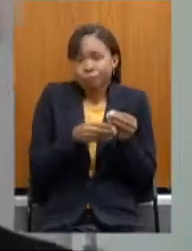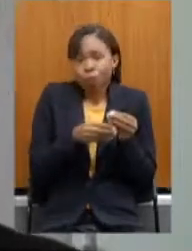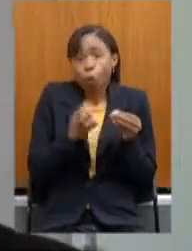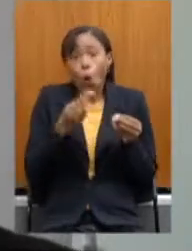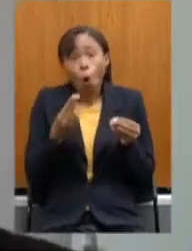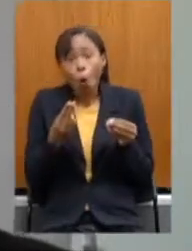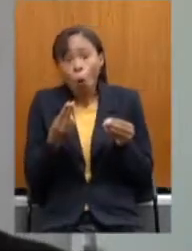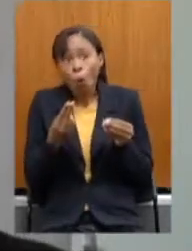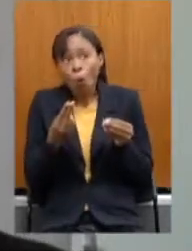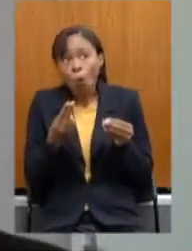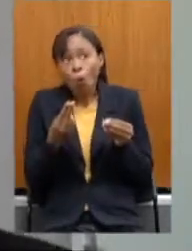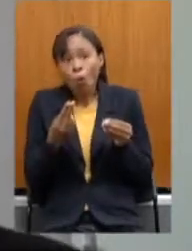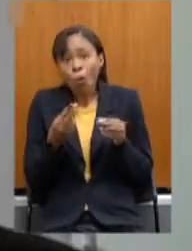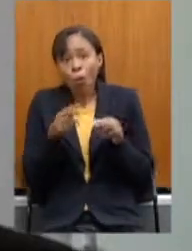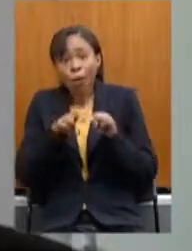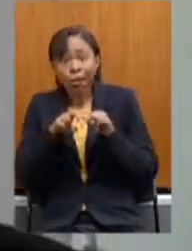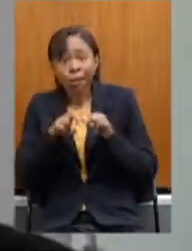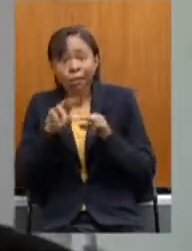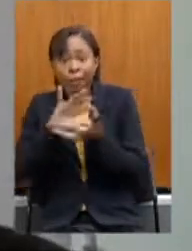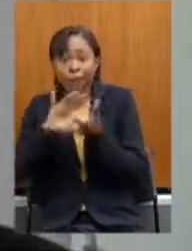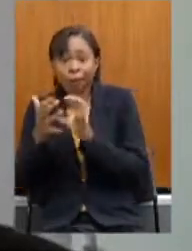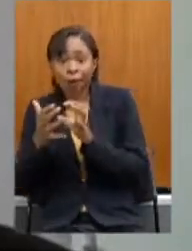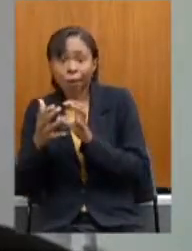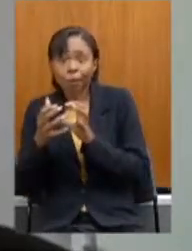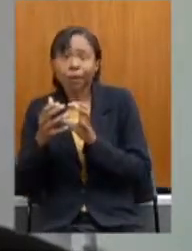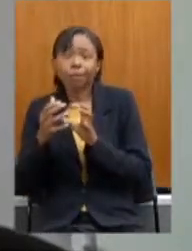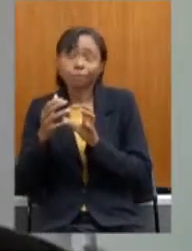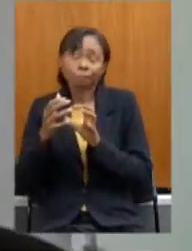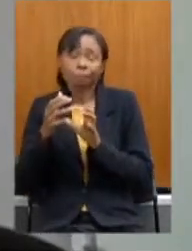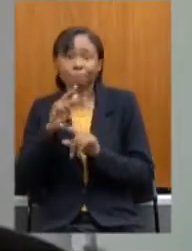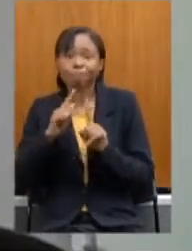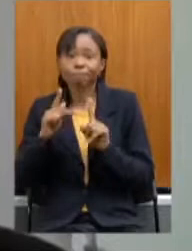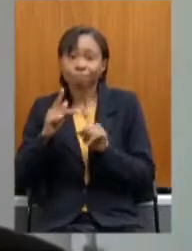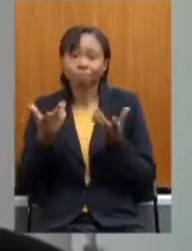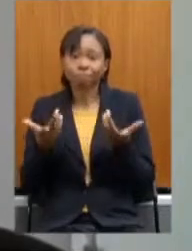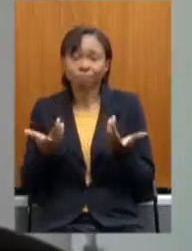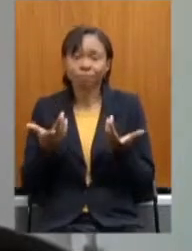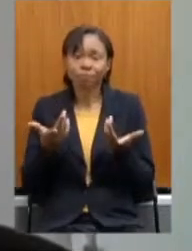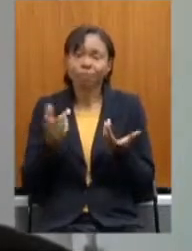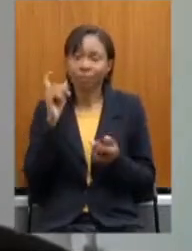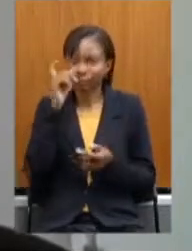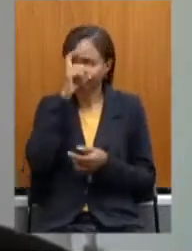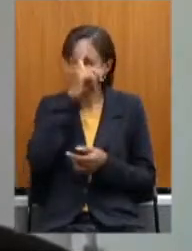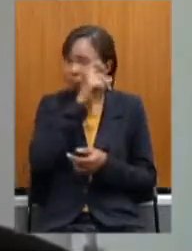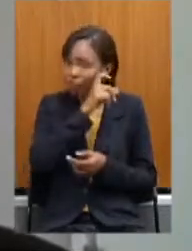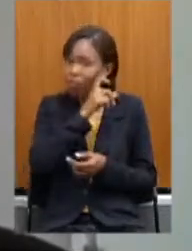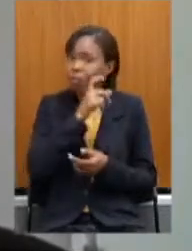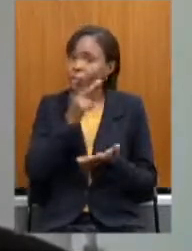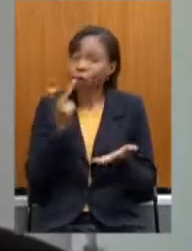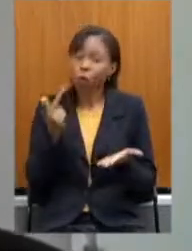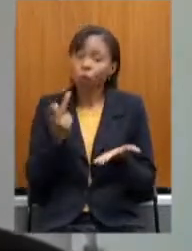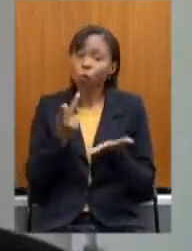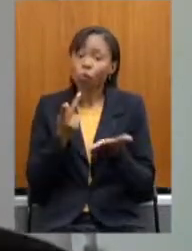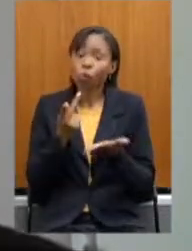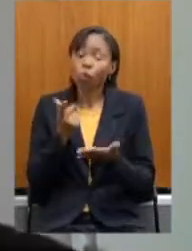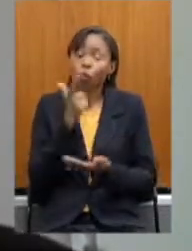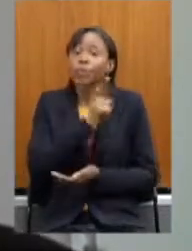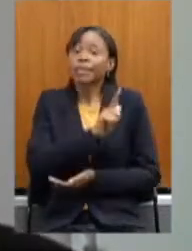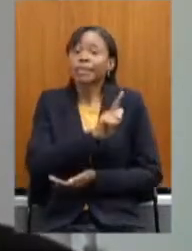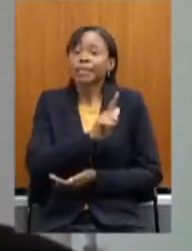da reforma, logo, muito dificilmente nós teremos condições de chegar ao teto